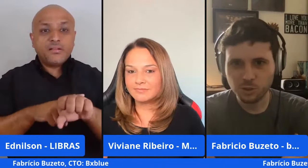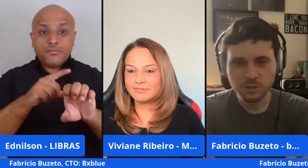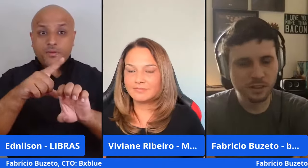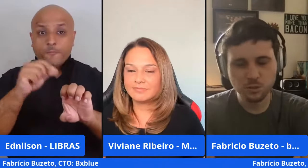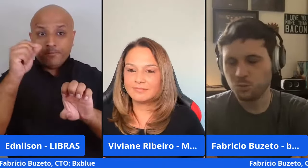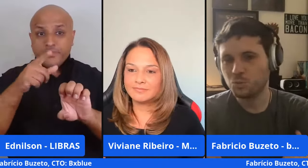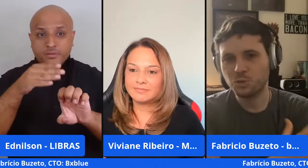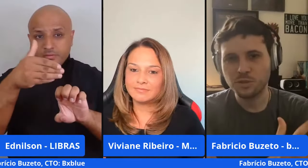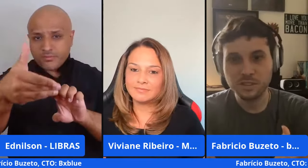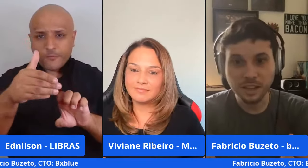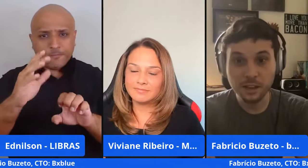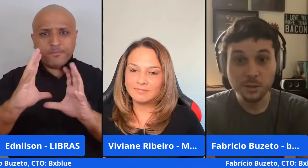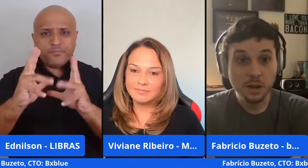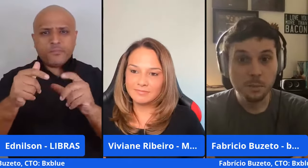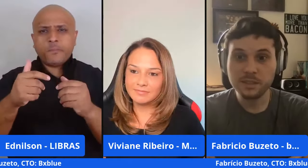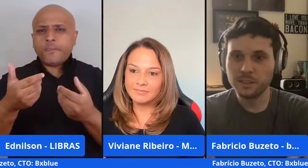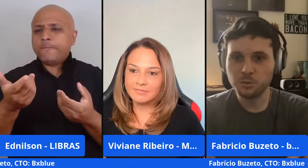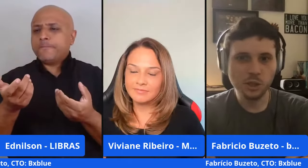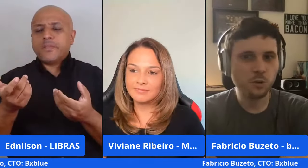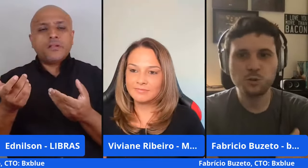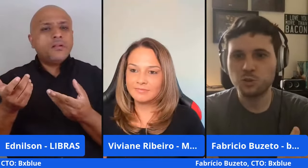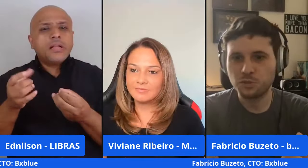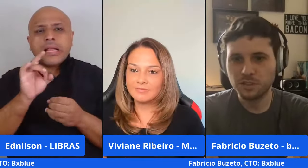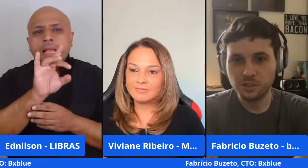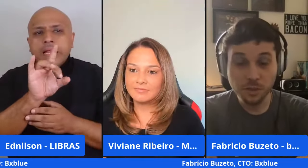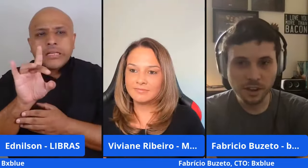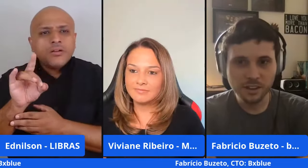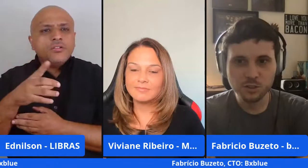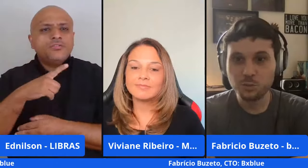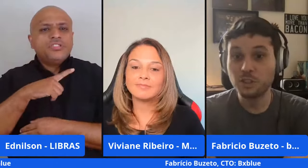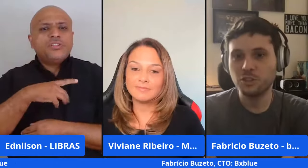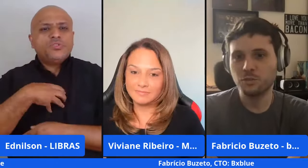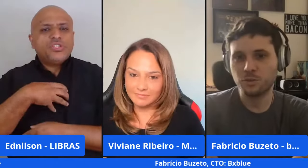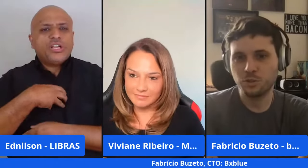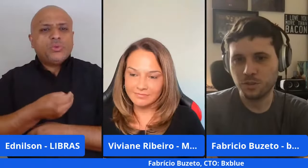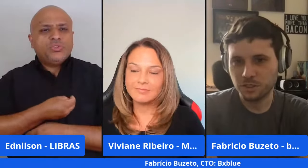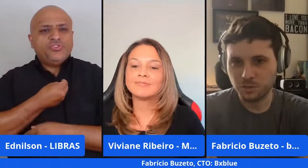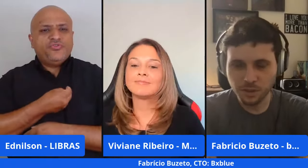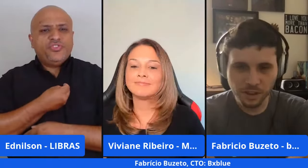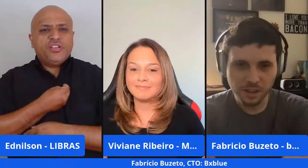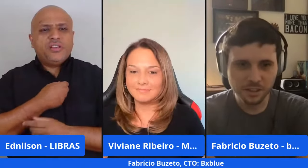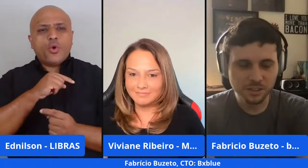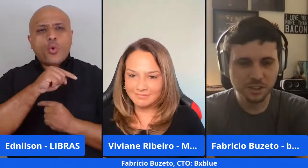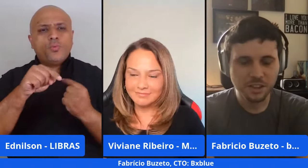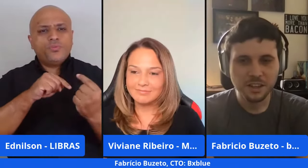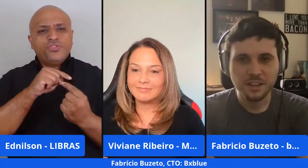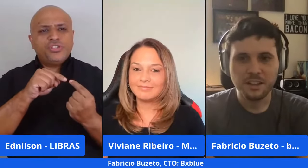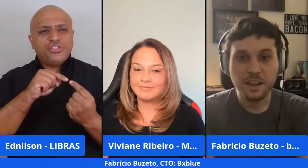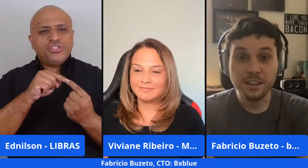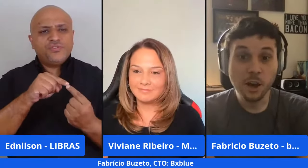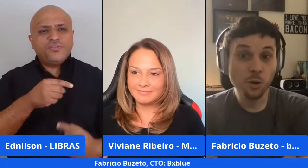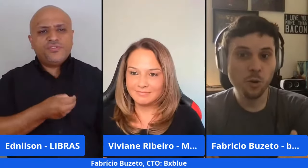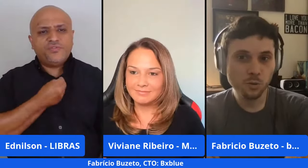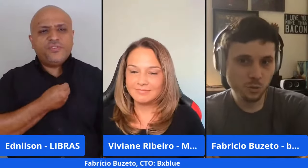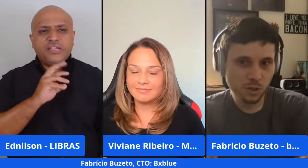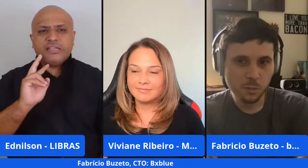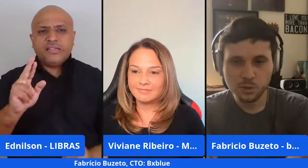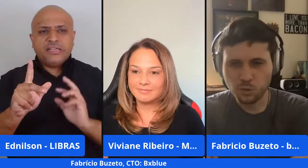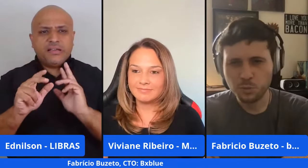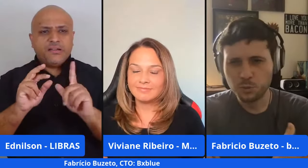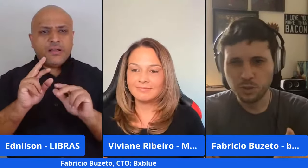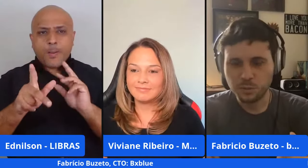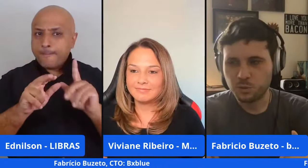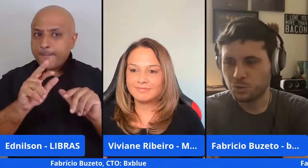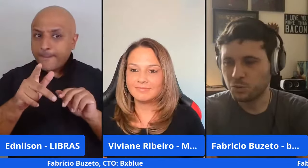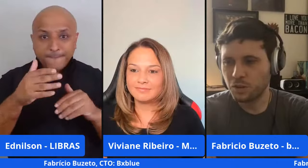com aquele seis sócios era todo mundo universitário mas cada um tinha condições de vida diferentes objetivos de vida diferente e ao longo do